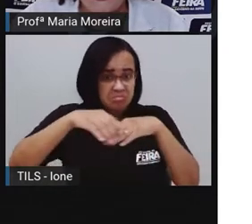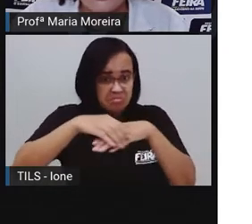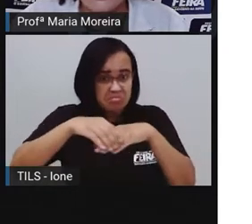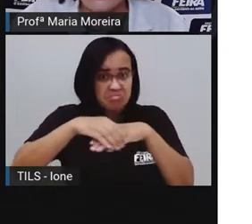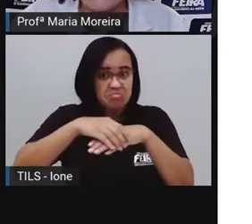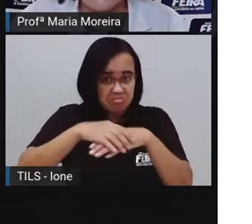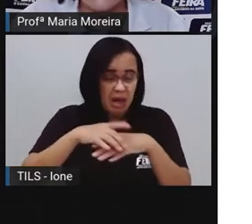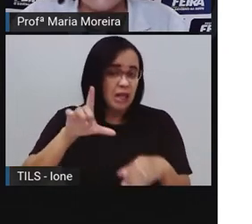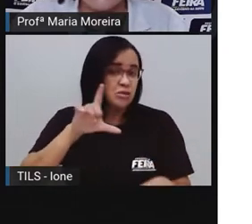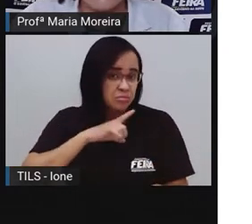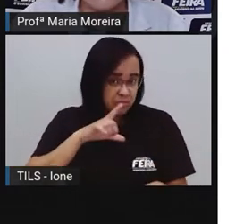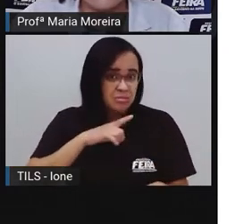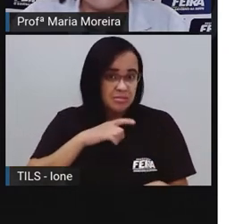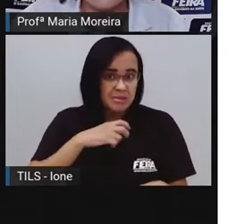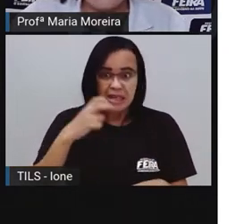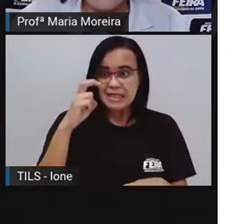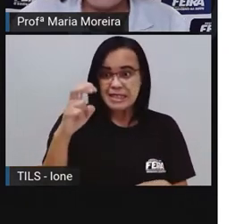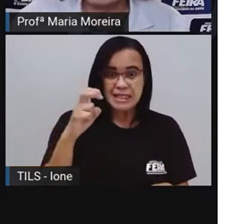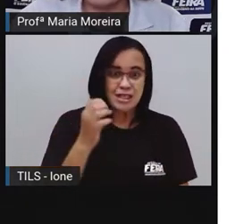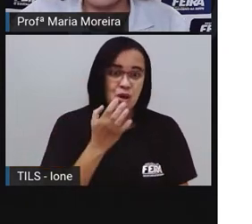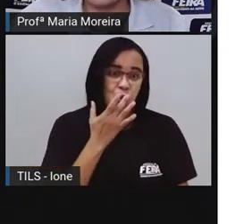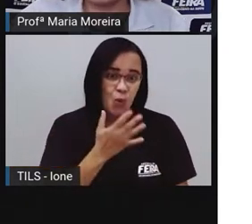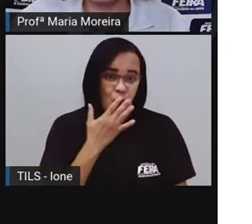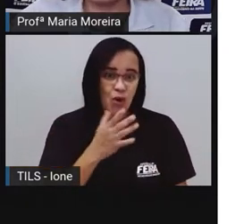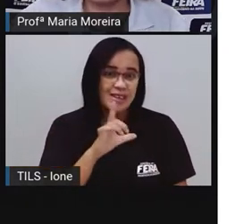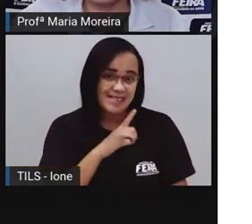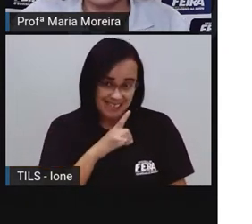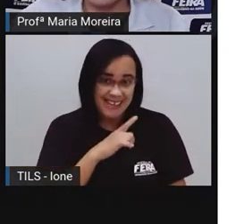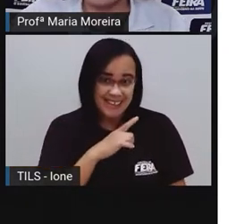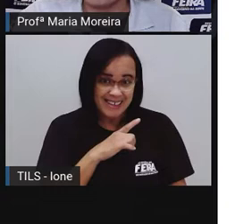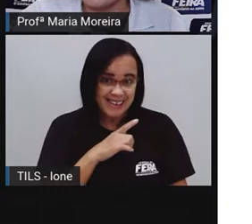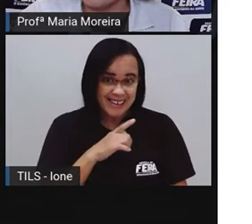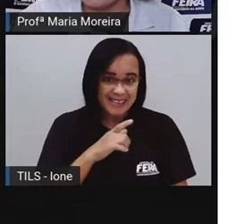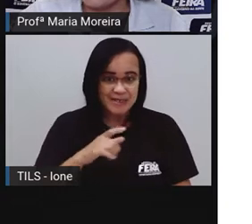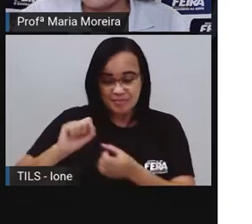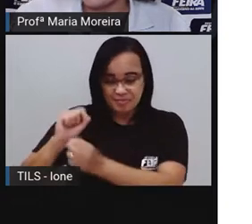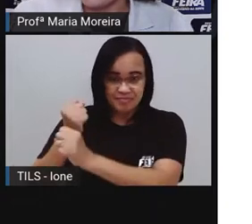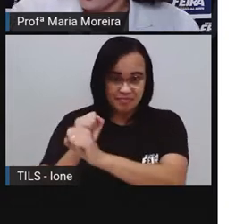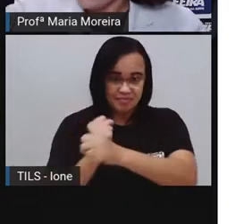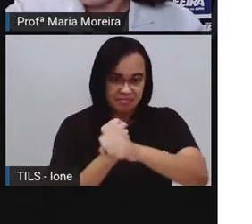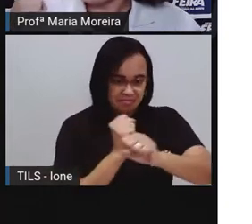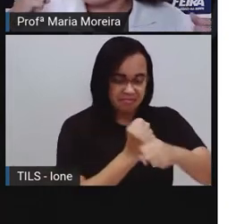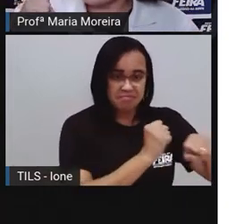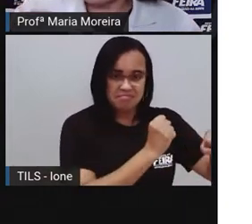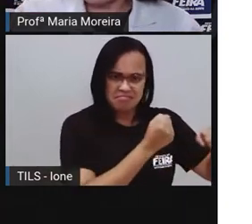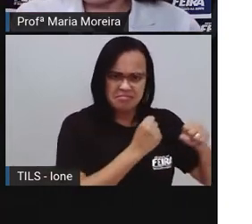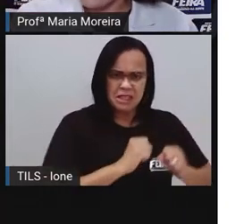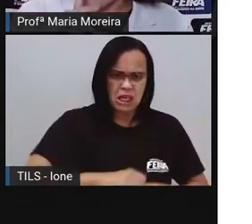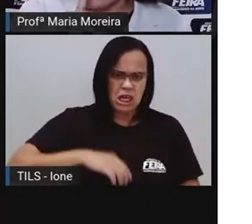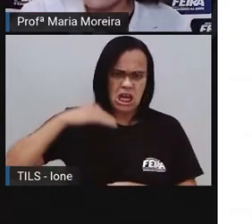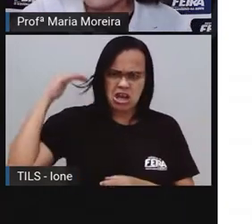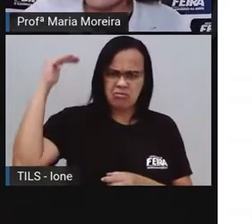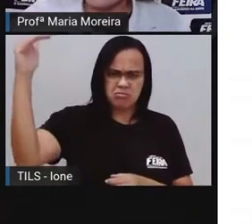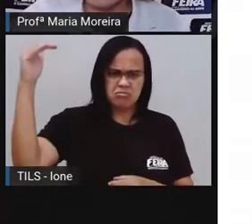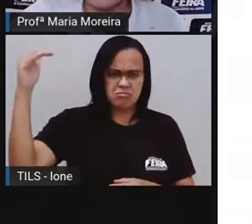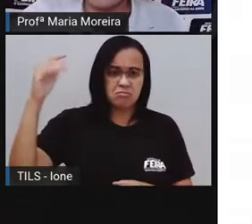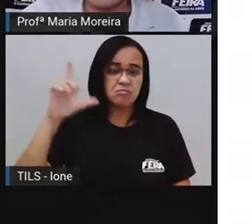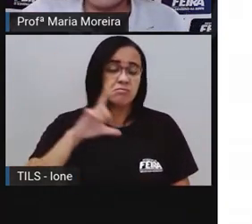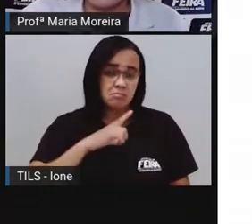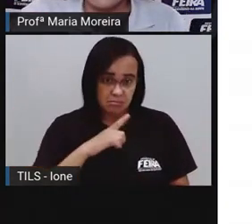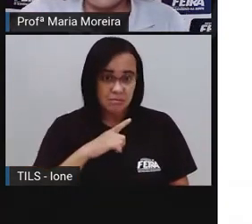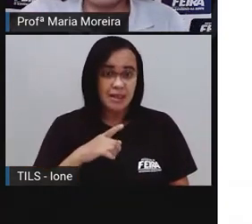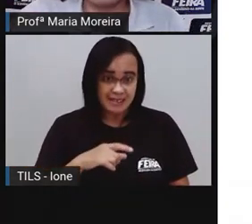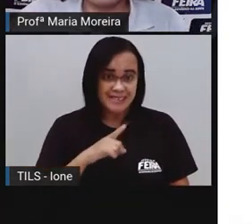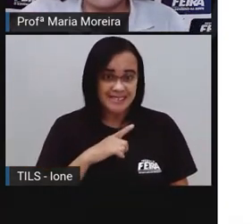Disponível em cinco lindas cores. Mega vassourão. Para você que é grandona. Aquele da TV.